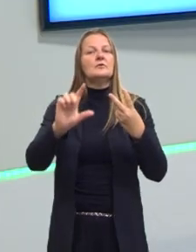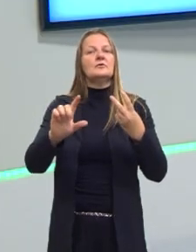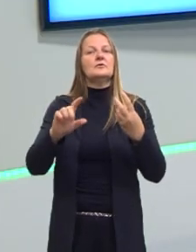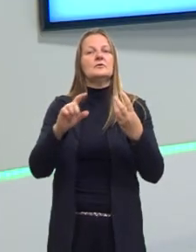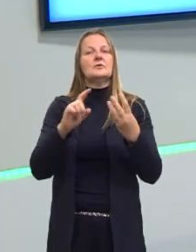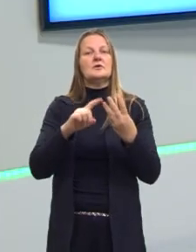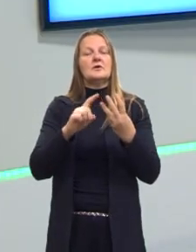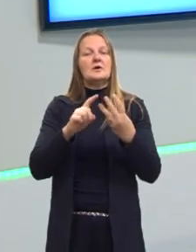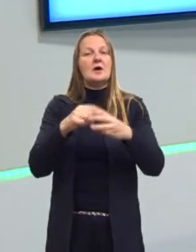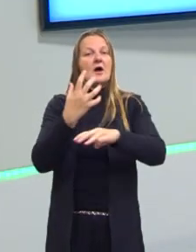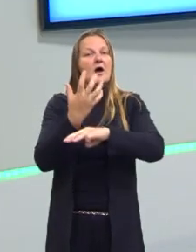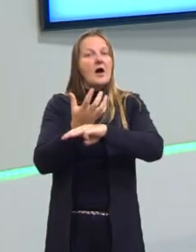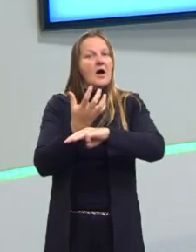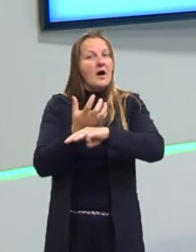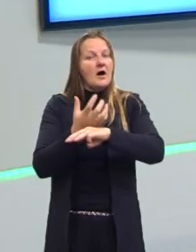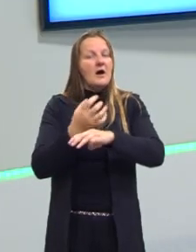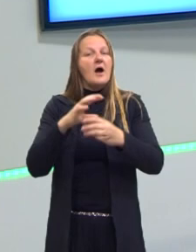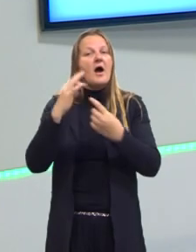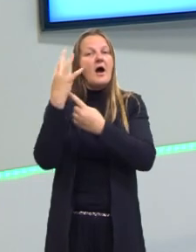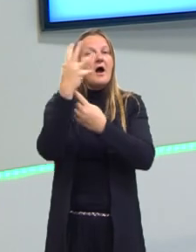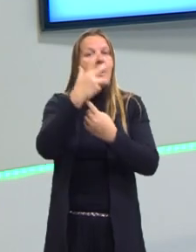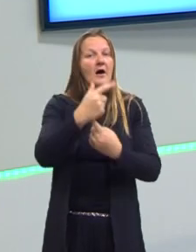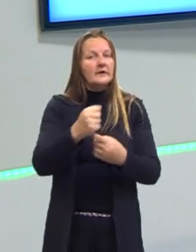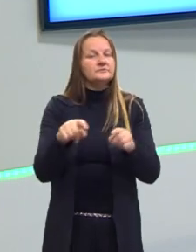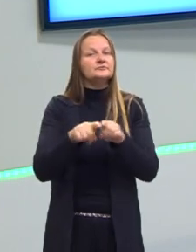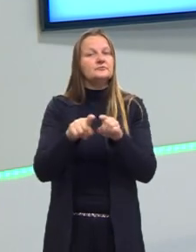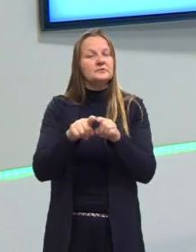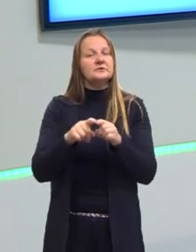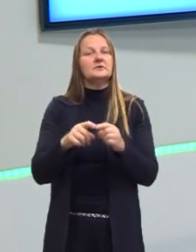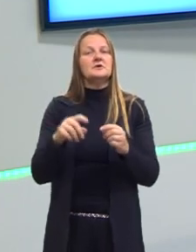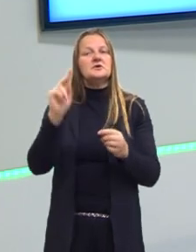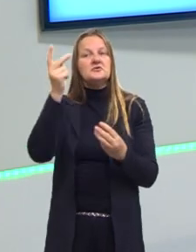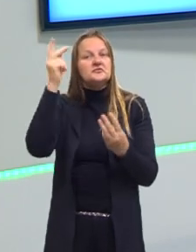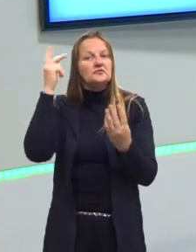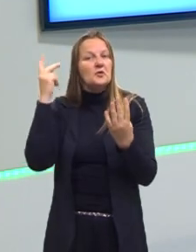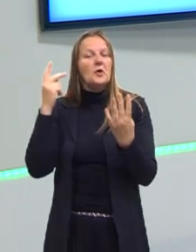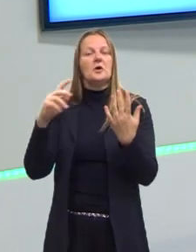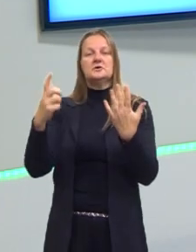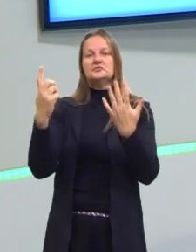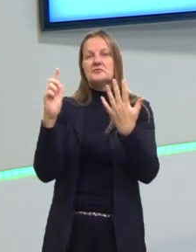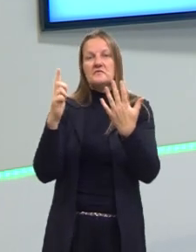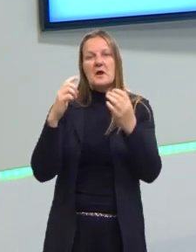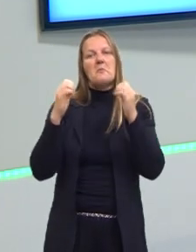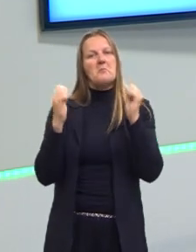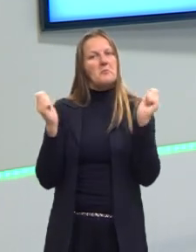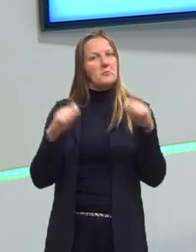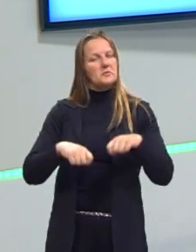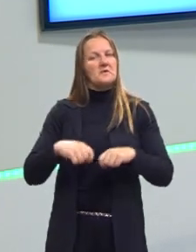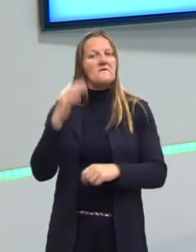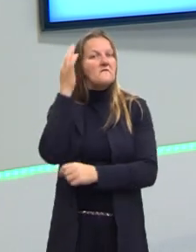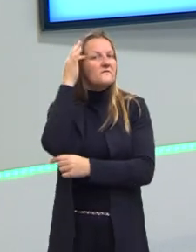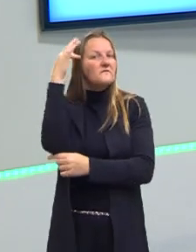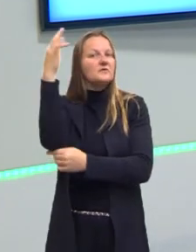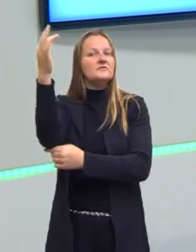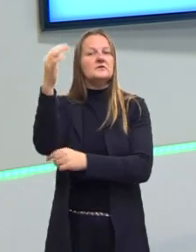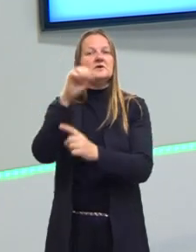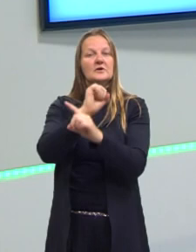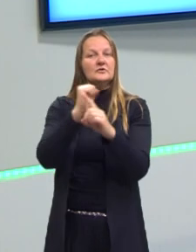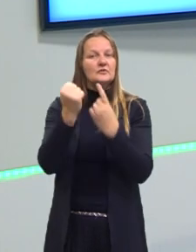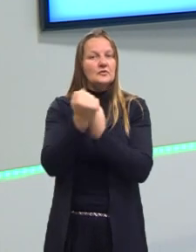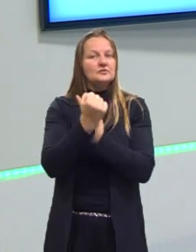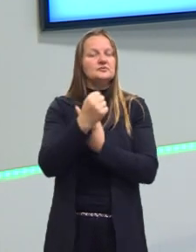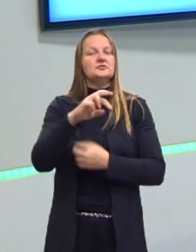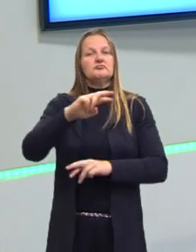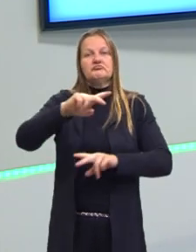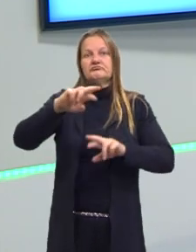do componente de arte, ou até mesmo de história e talvez geografia. filosofia, sociologia,